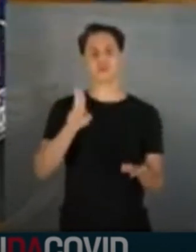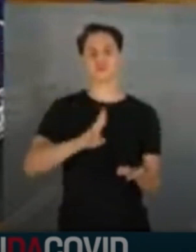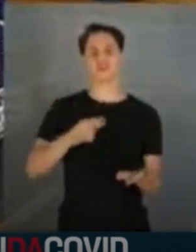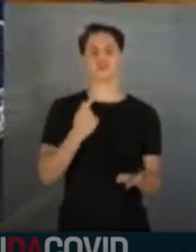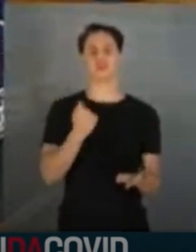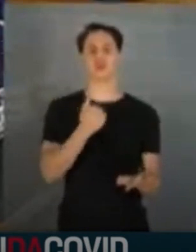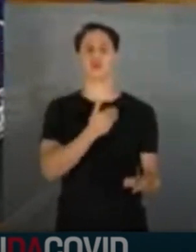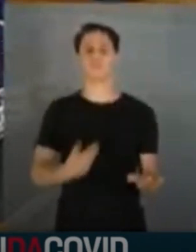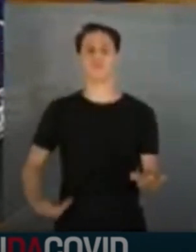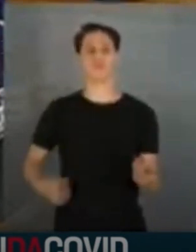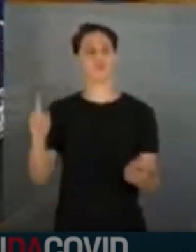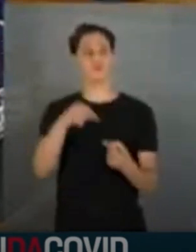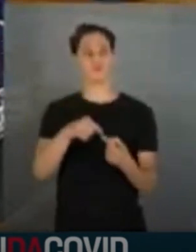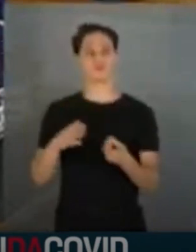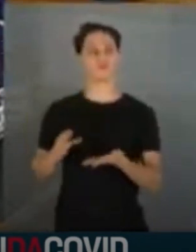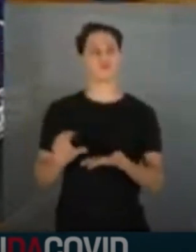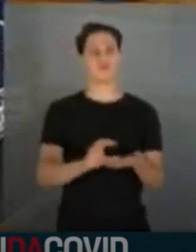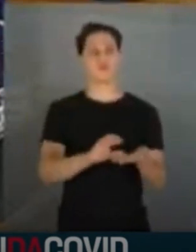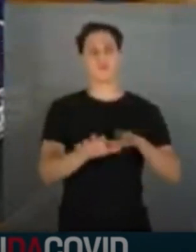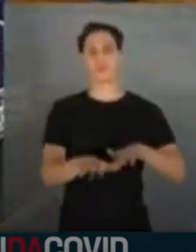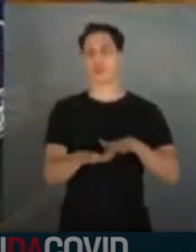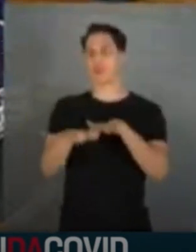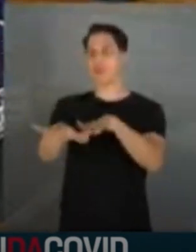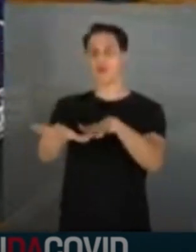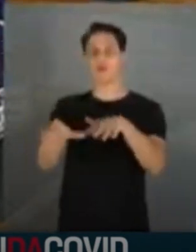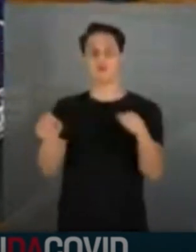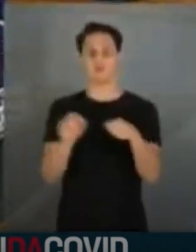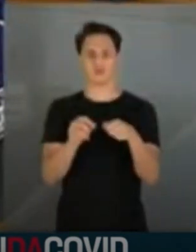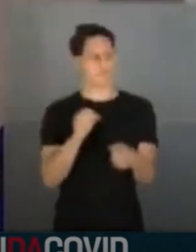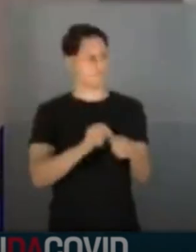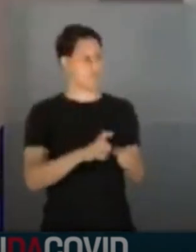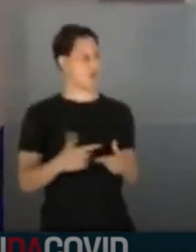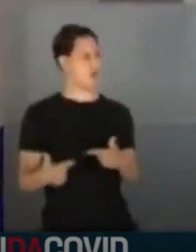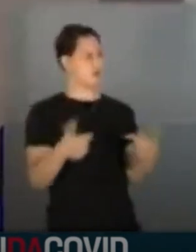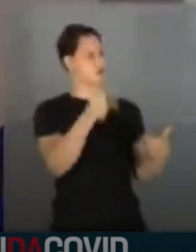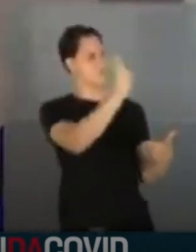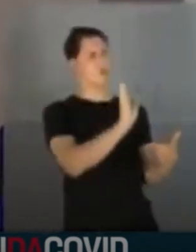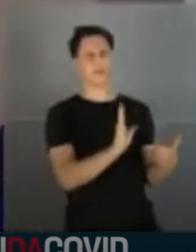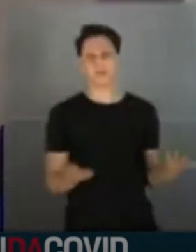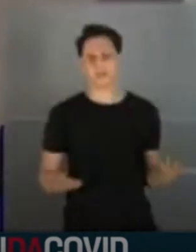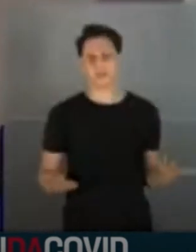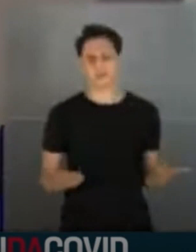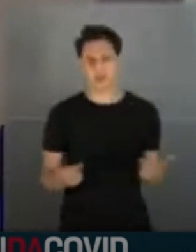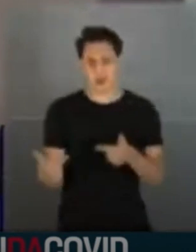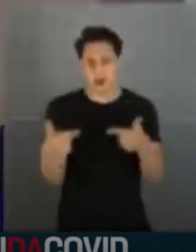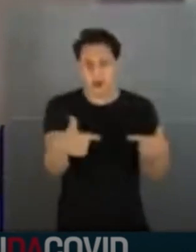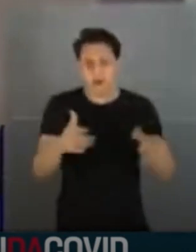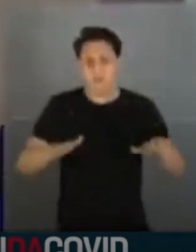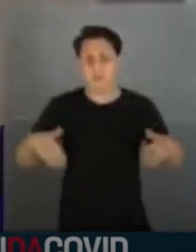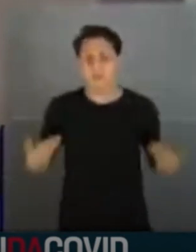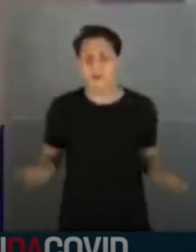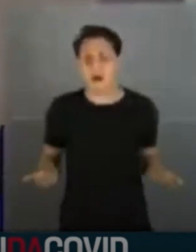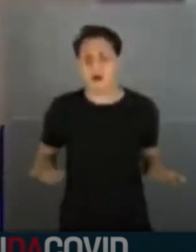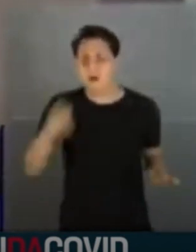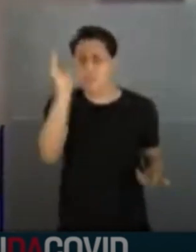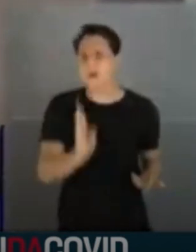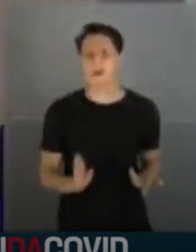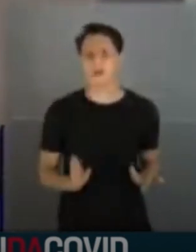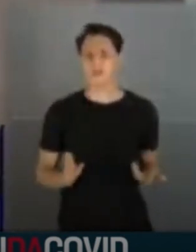utilizada para conspirar e criar um clima de maior instabilidade no Brasil. Que ato é esse? Ato pelo Brasil?